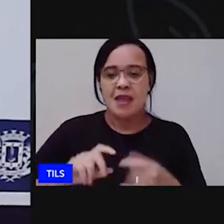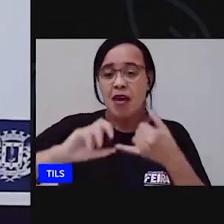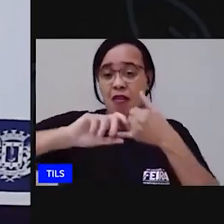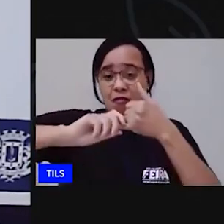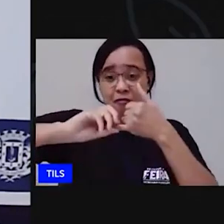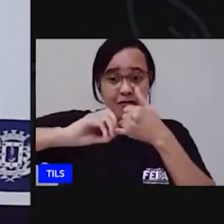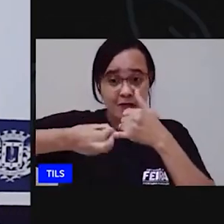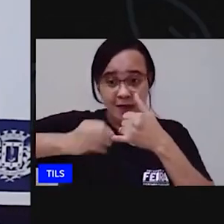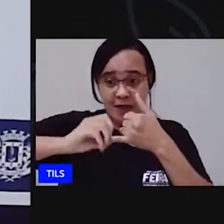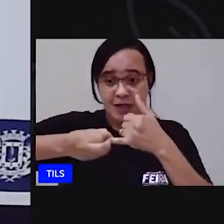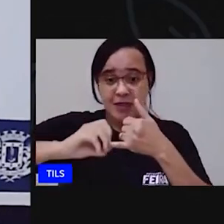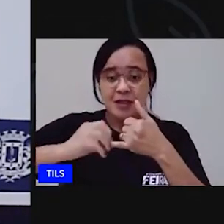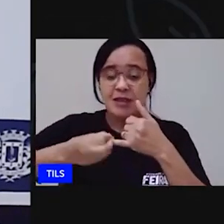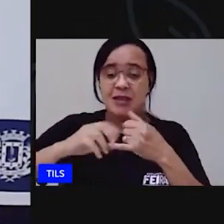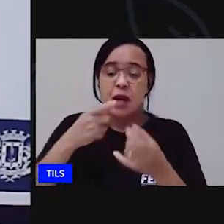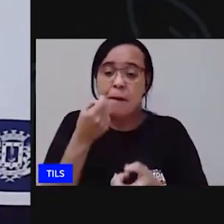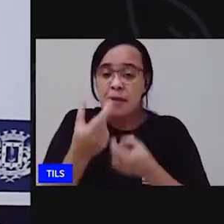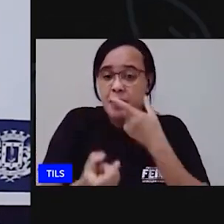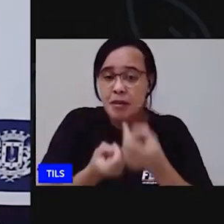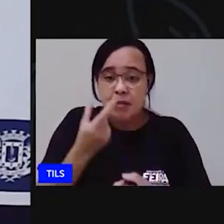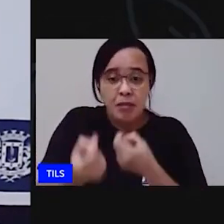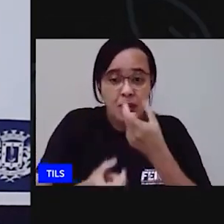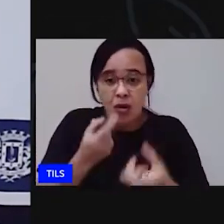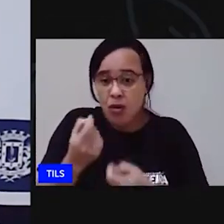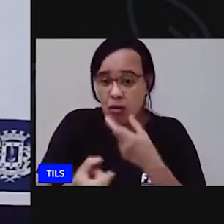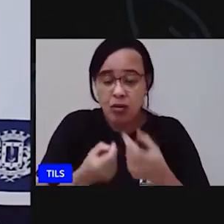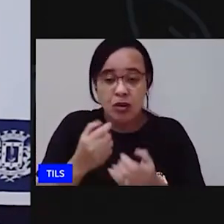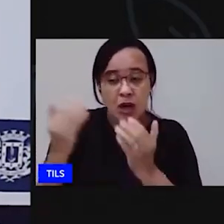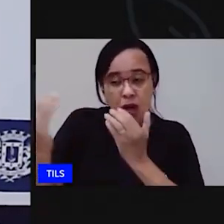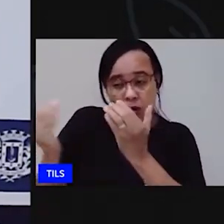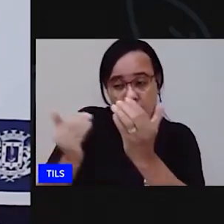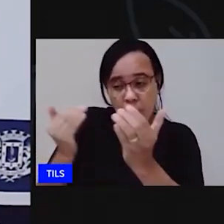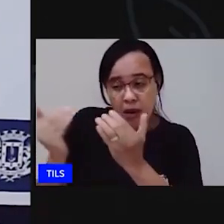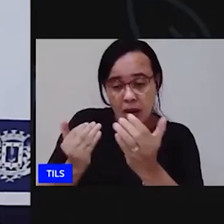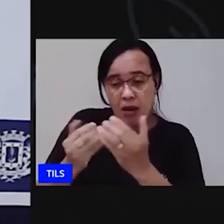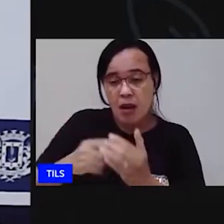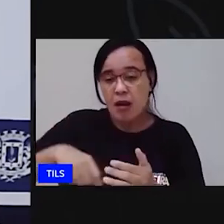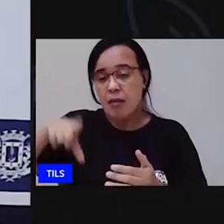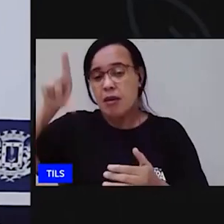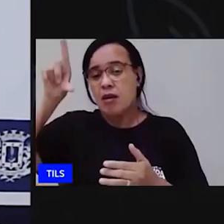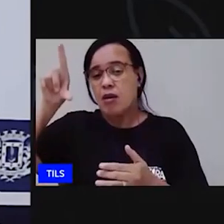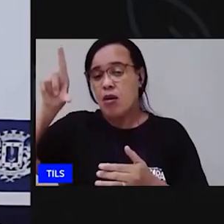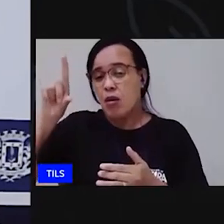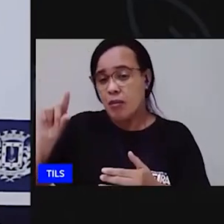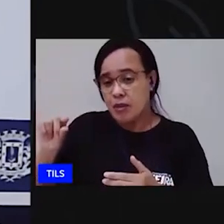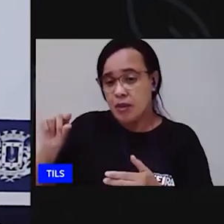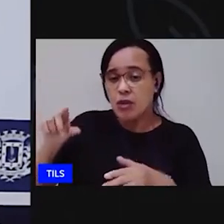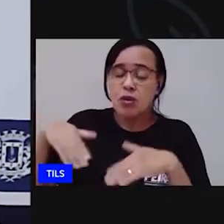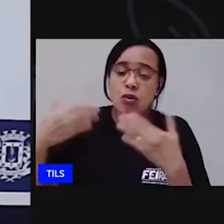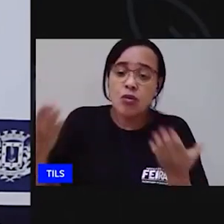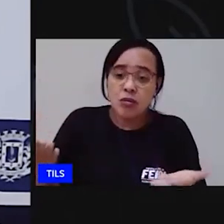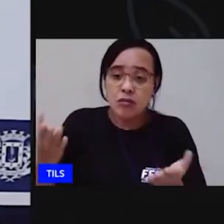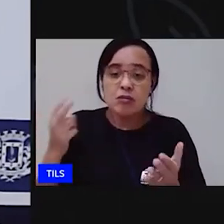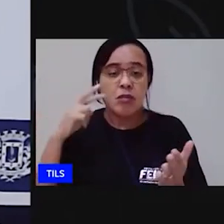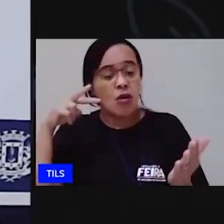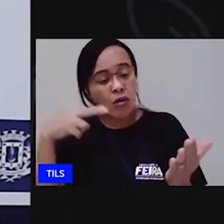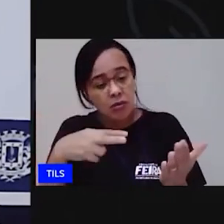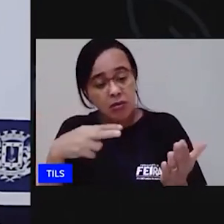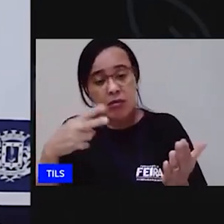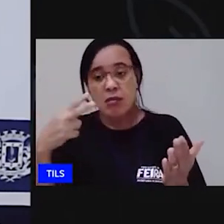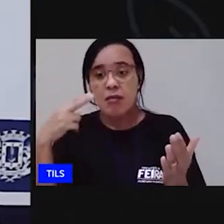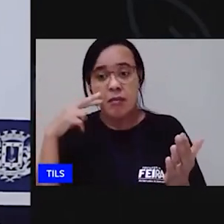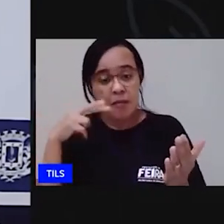consigo comparar né qual é o maior qual é o menor olhando eu consigo